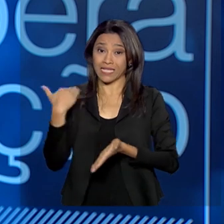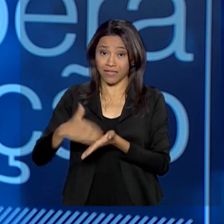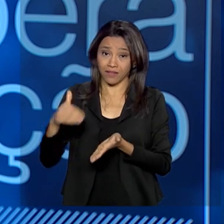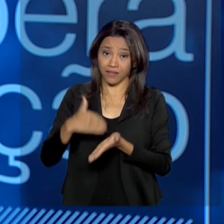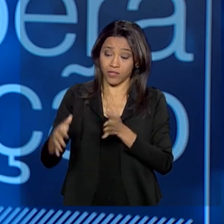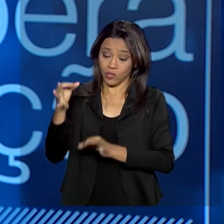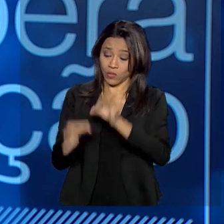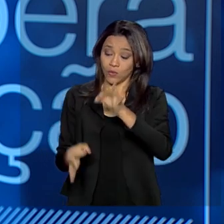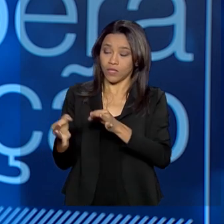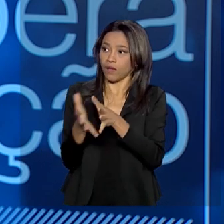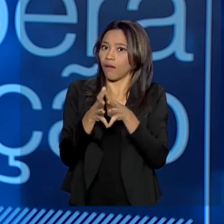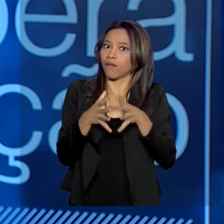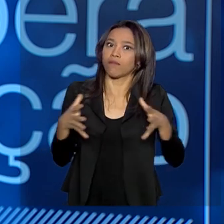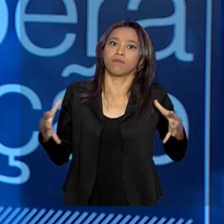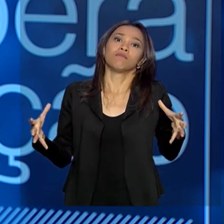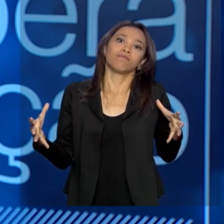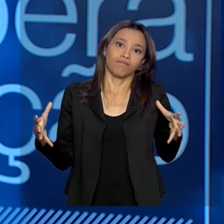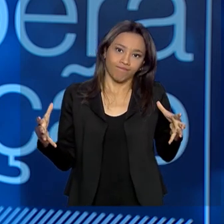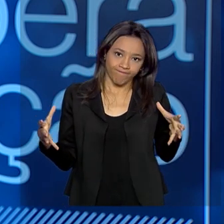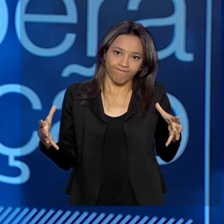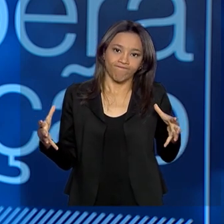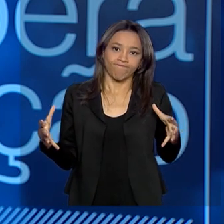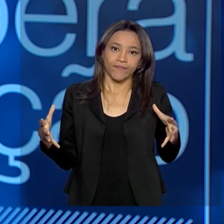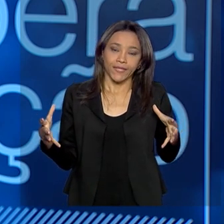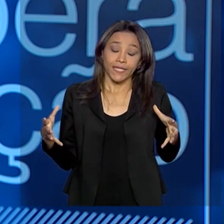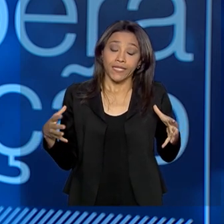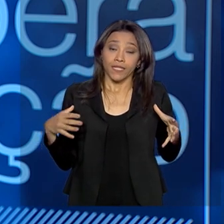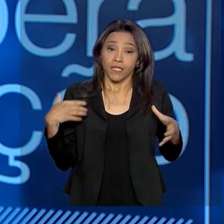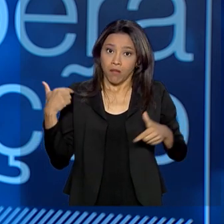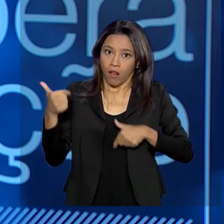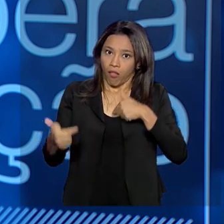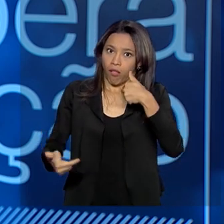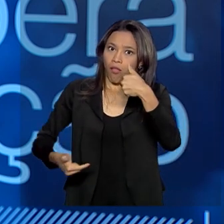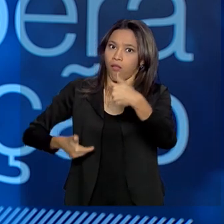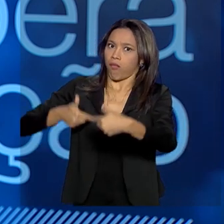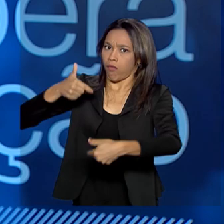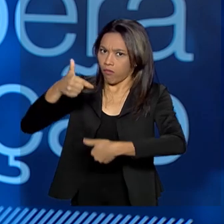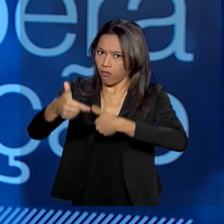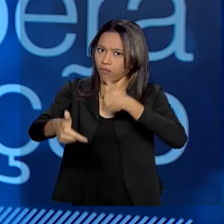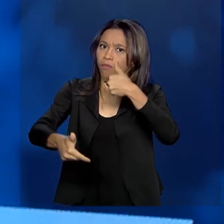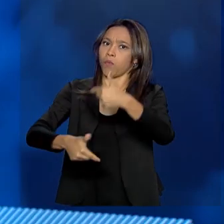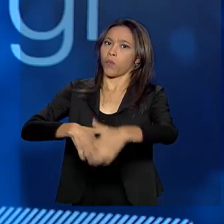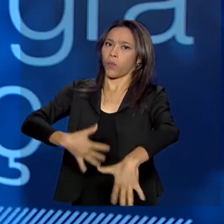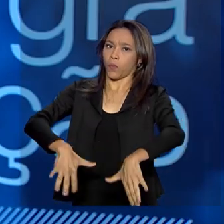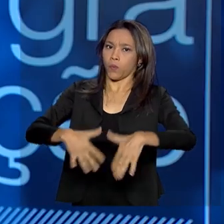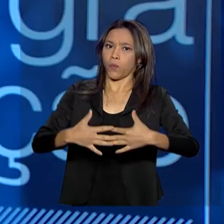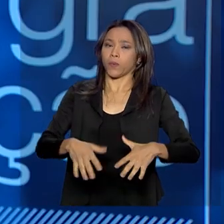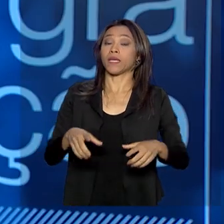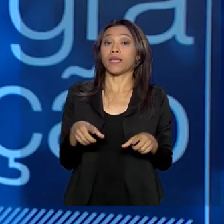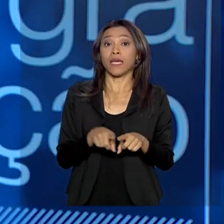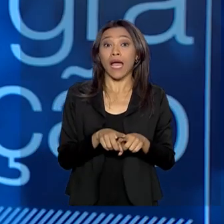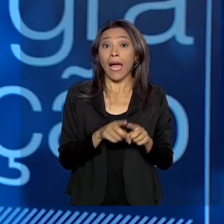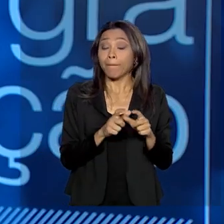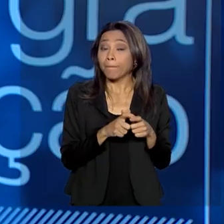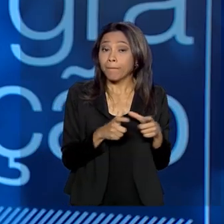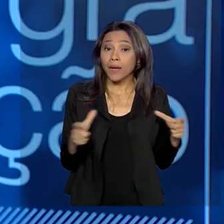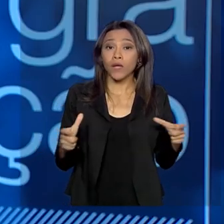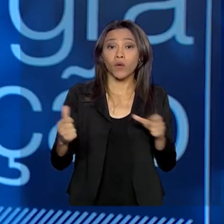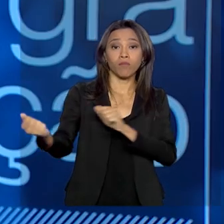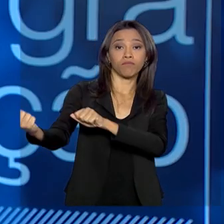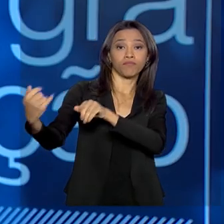grande e hoje nós poderíamos dizer que toda grande parte, a maior parte da imigração,